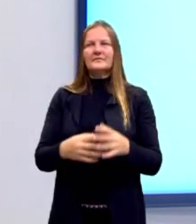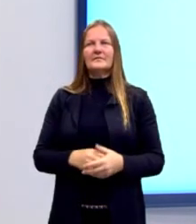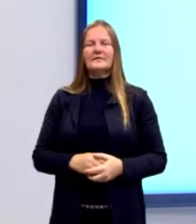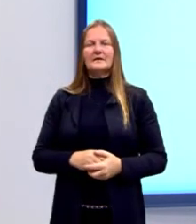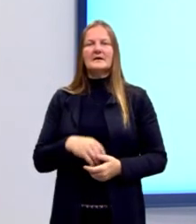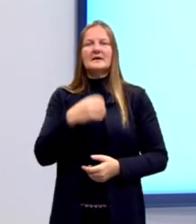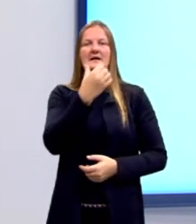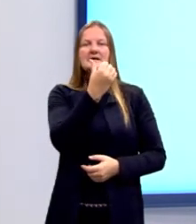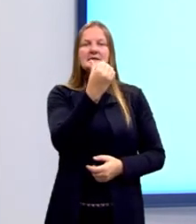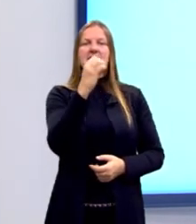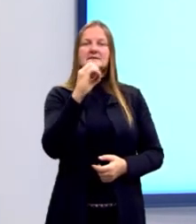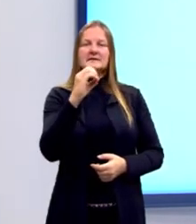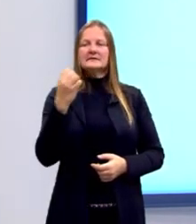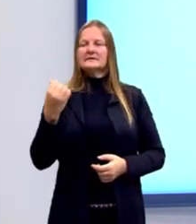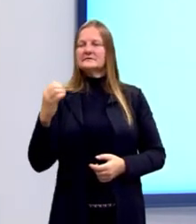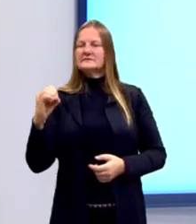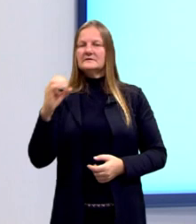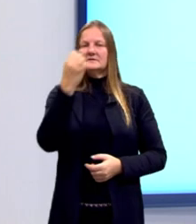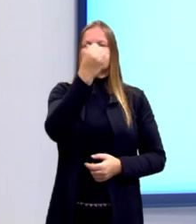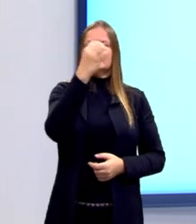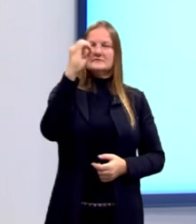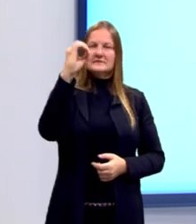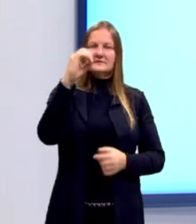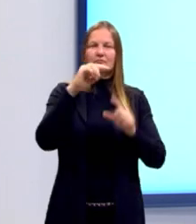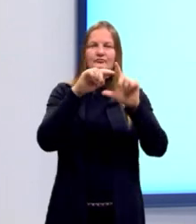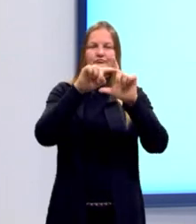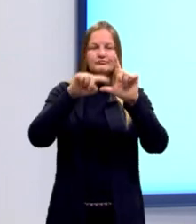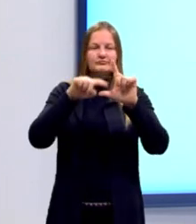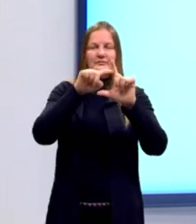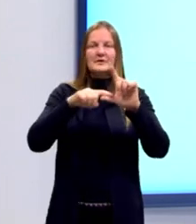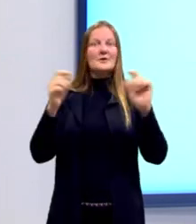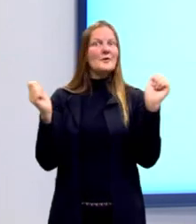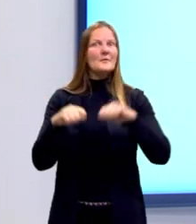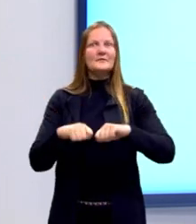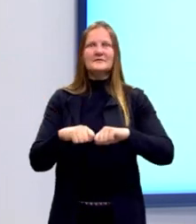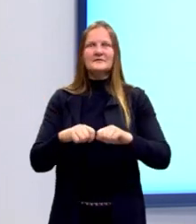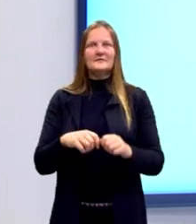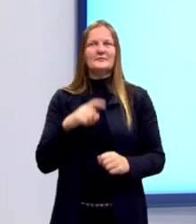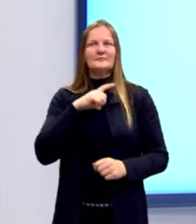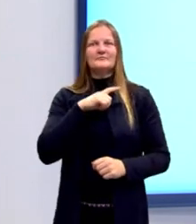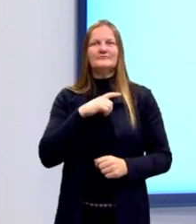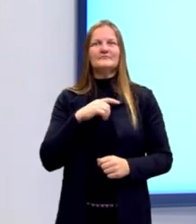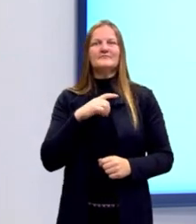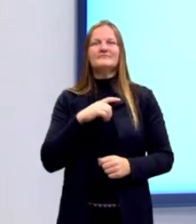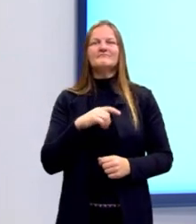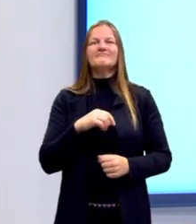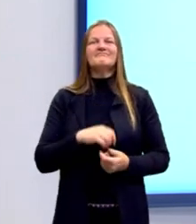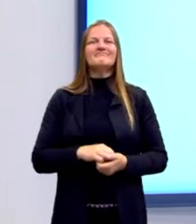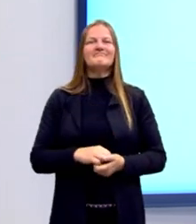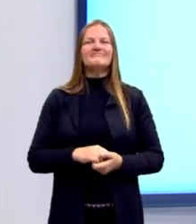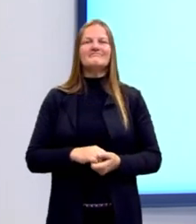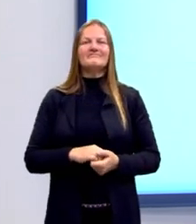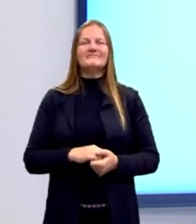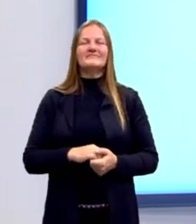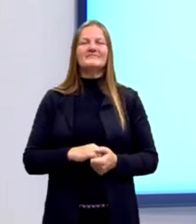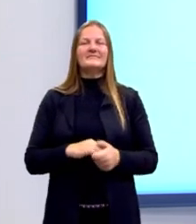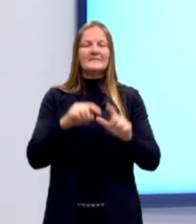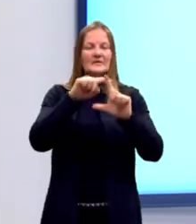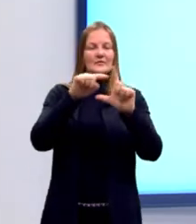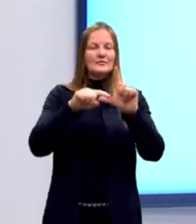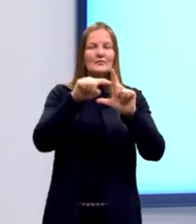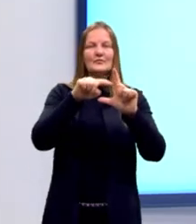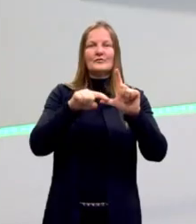60 graus. O que torna, então, impossível um triângulo equilátero ser um triângulo retângulo, né?